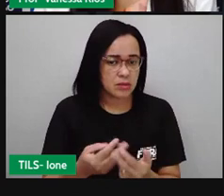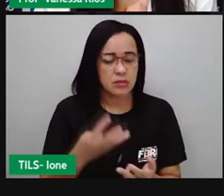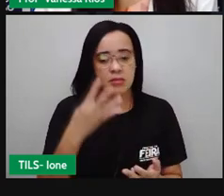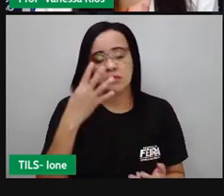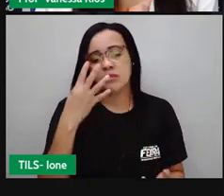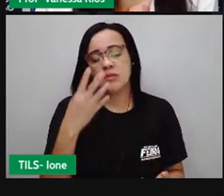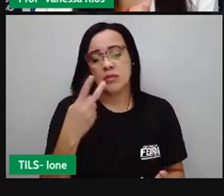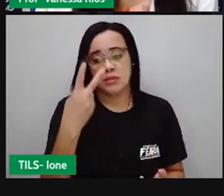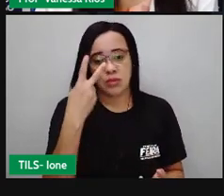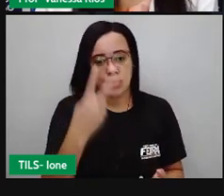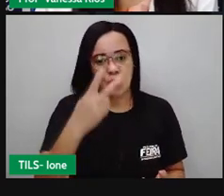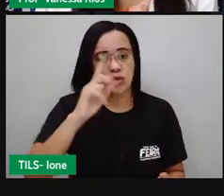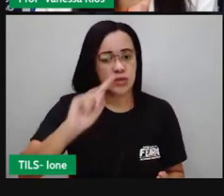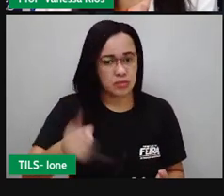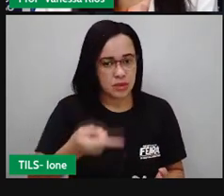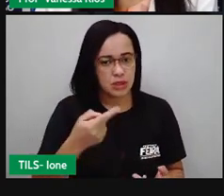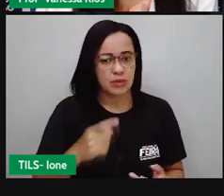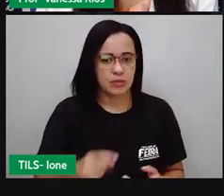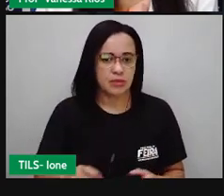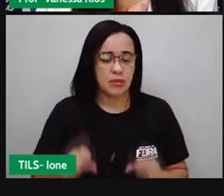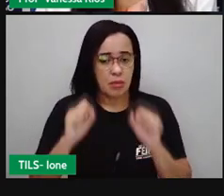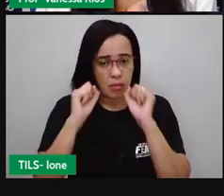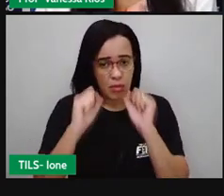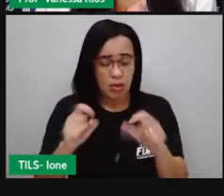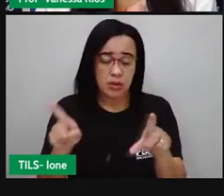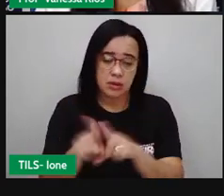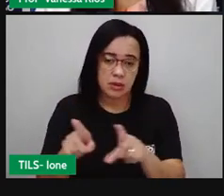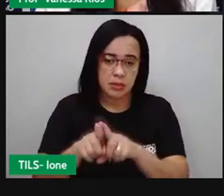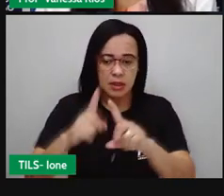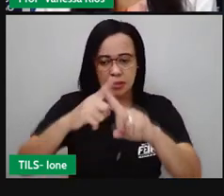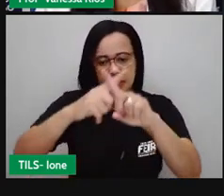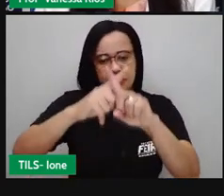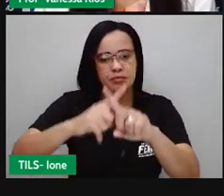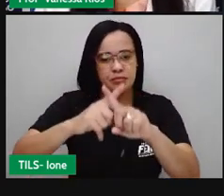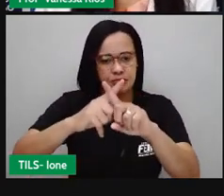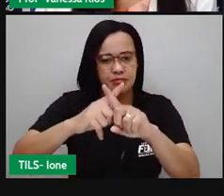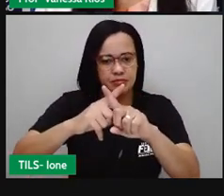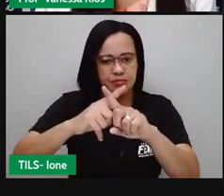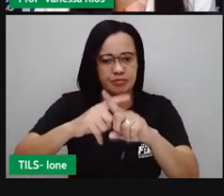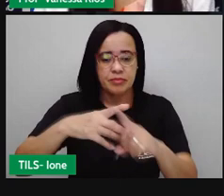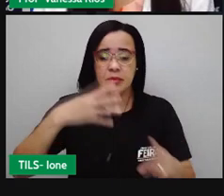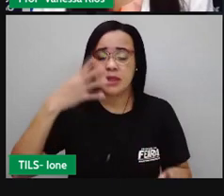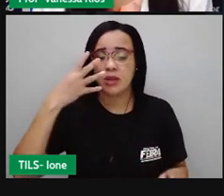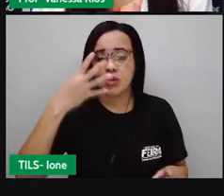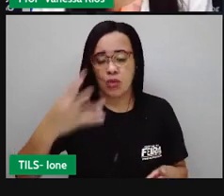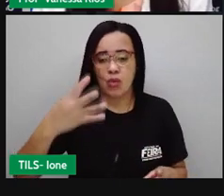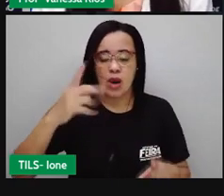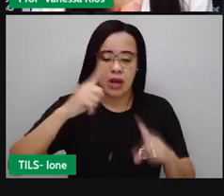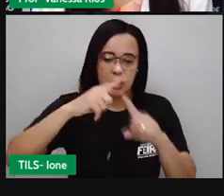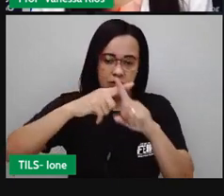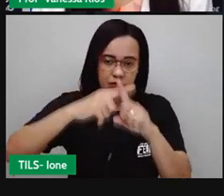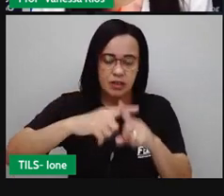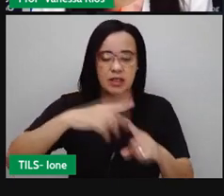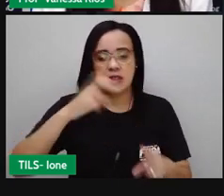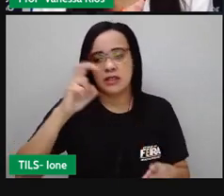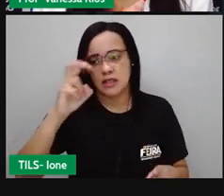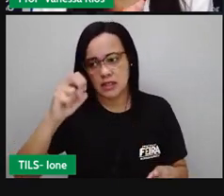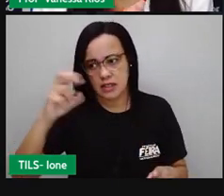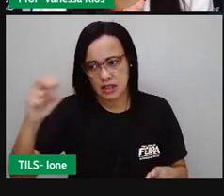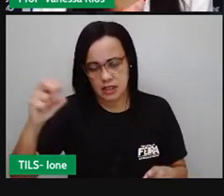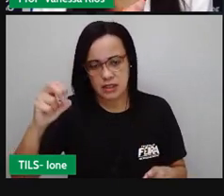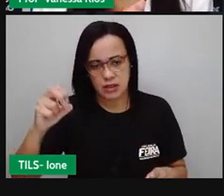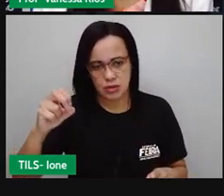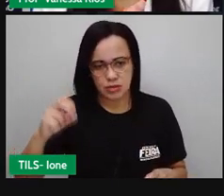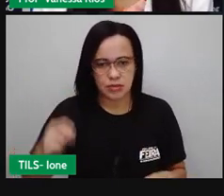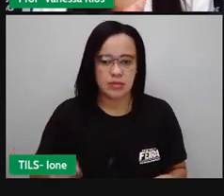Eu posso também fazer uma multiplicação. Ela bebe quatro vezes de quinhentos. Então, quatro vezes quinhentos. Encontra o mesmo